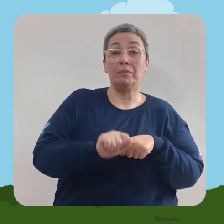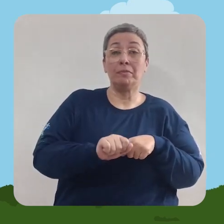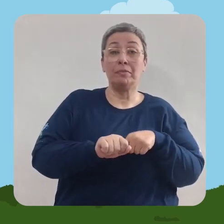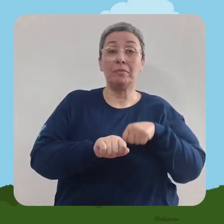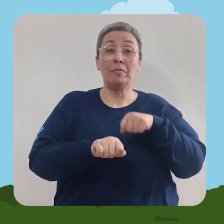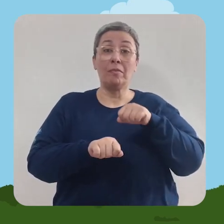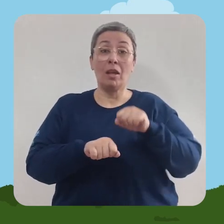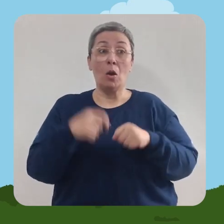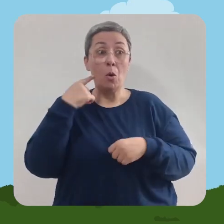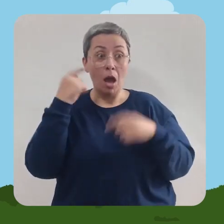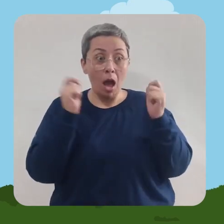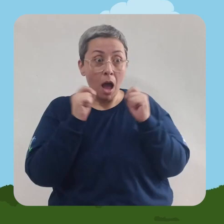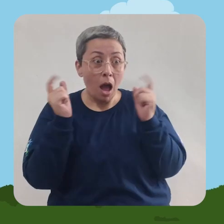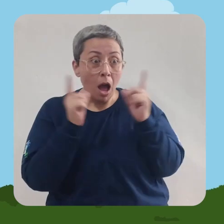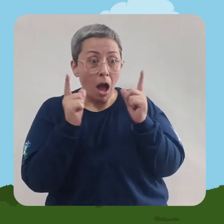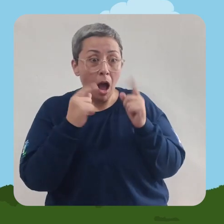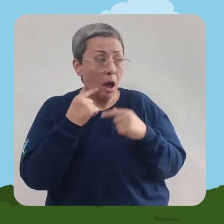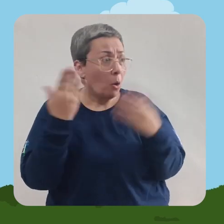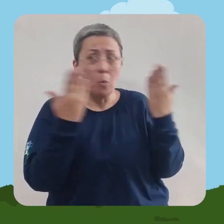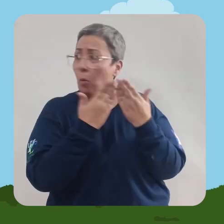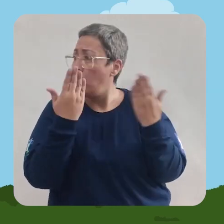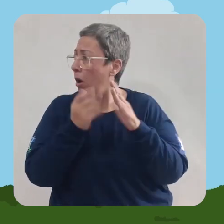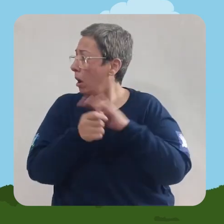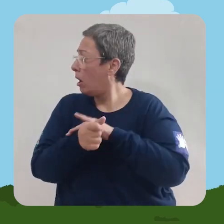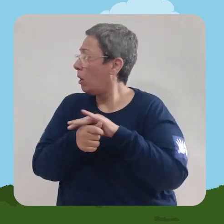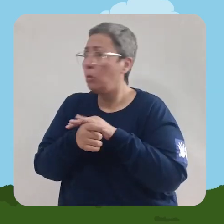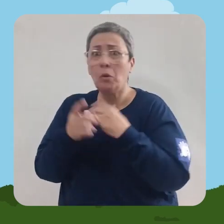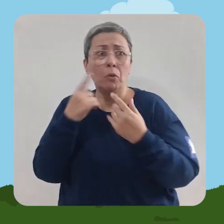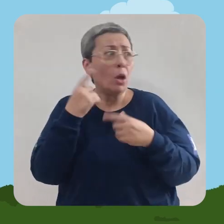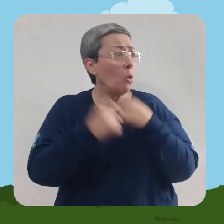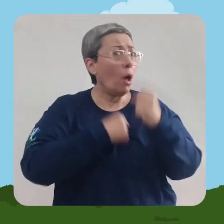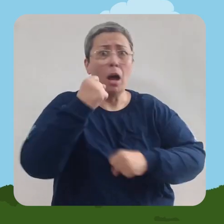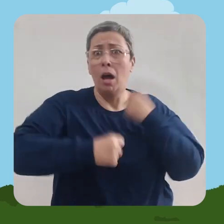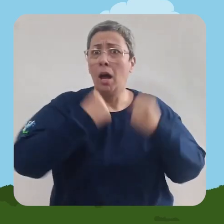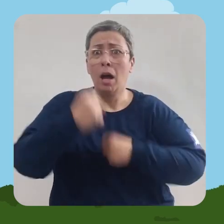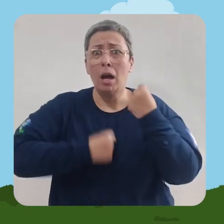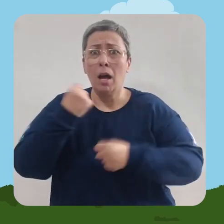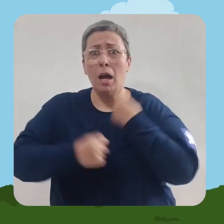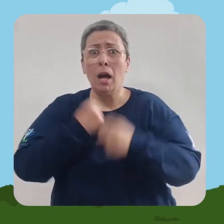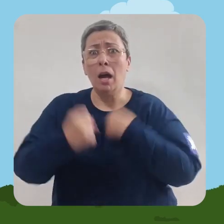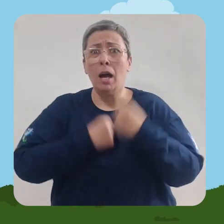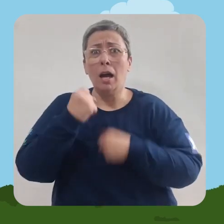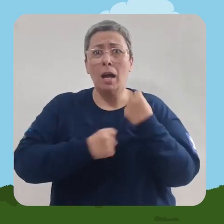Quando acordou, não viu a tartaruga e começou a correr.